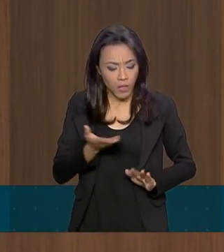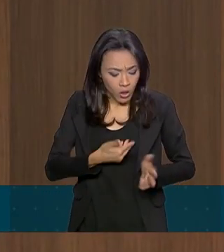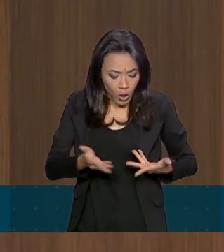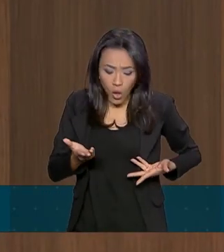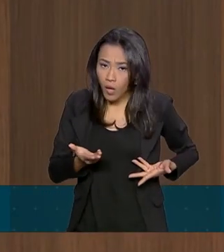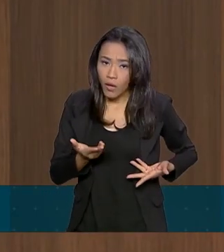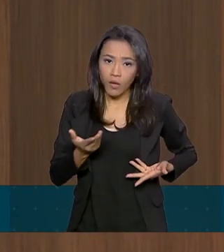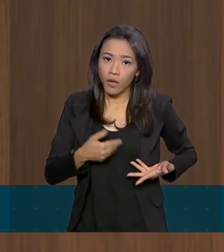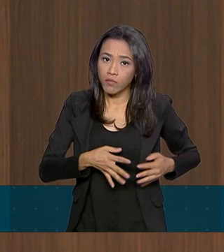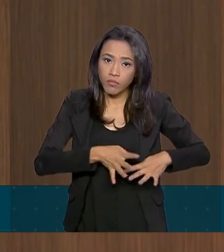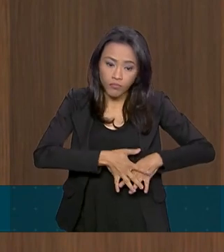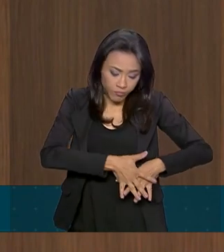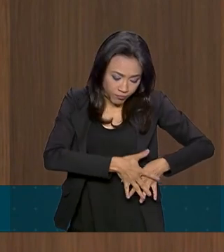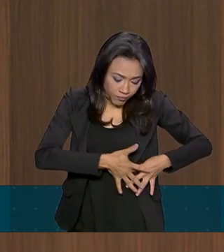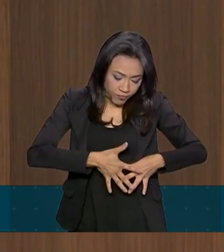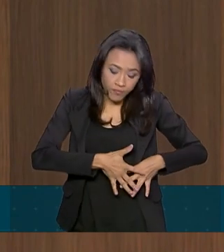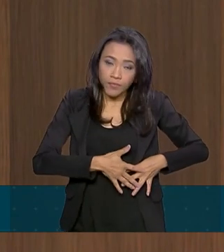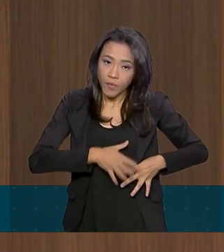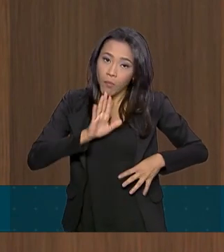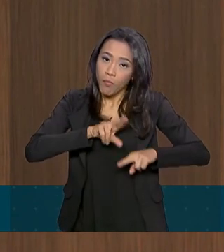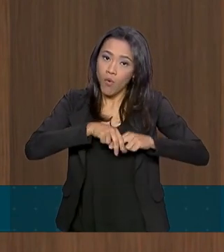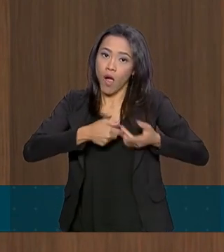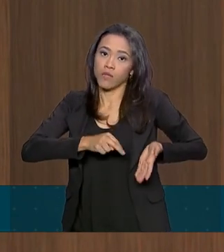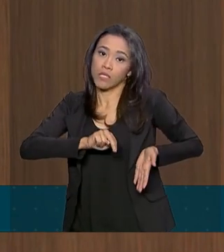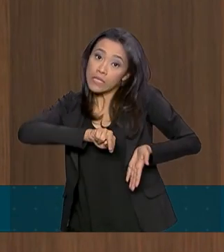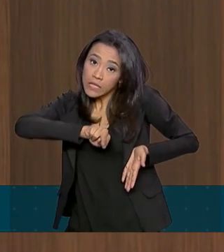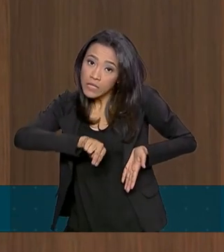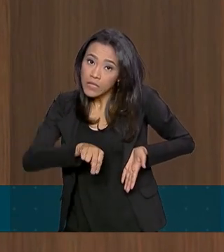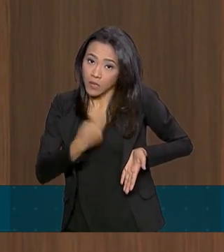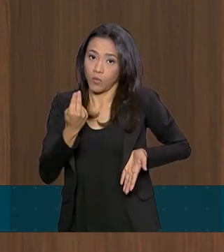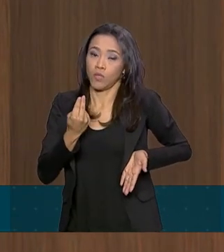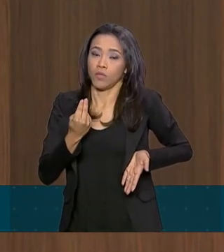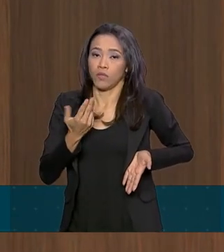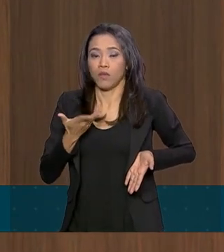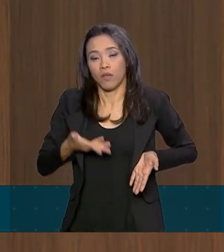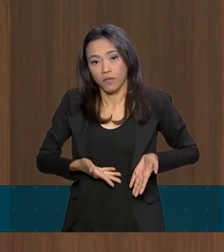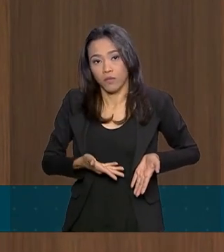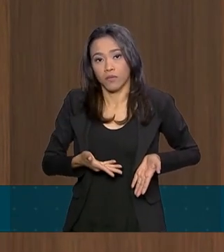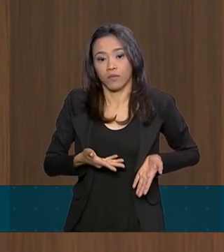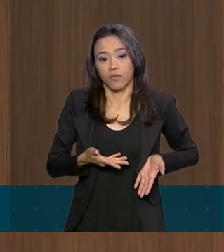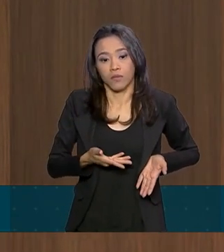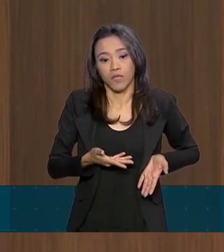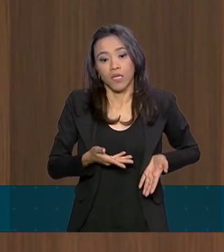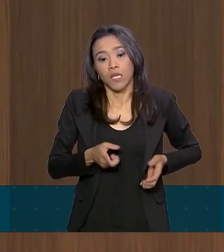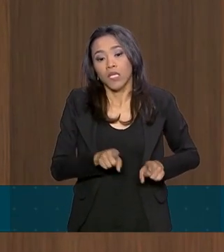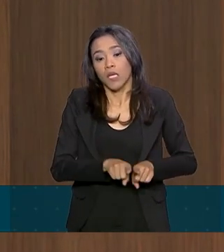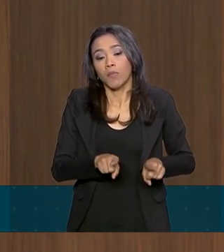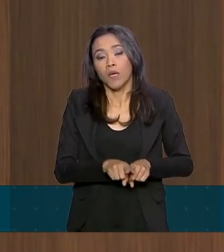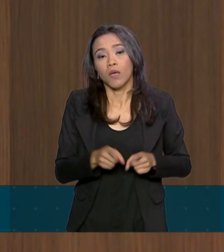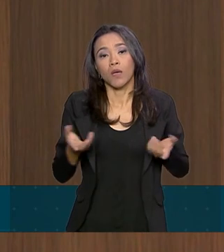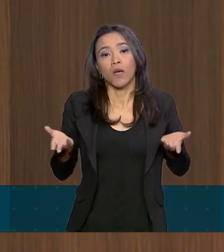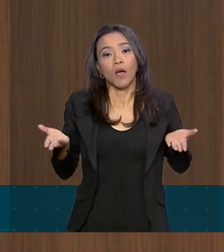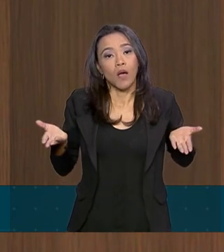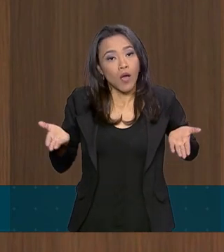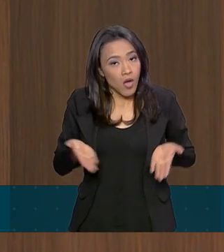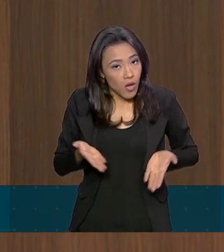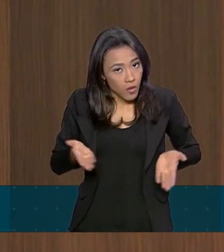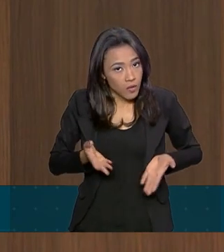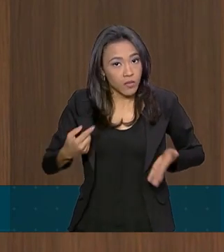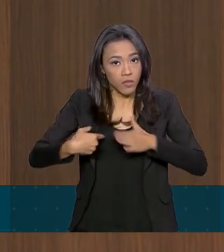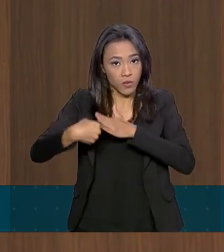curativo e da incisão cirúrgica, que mostra que a incisão está bem. Como estão bem também hoje os exames